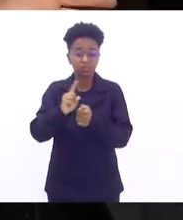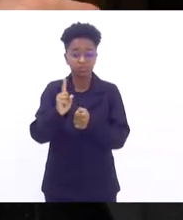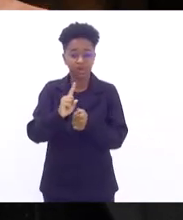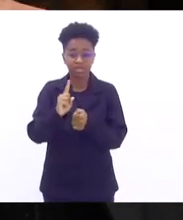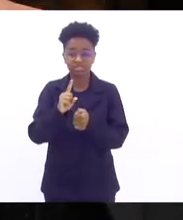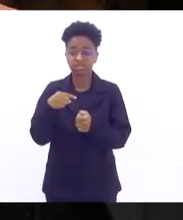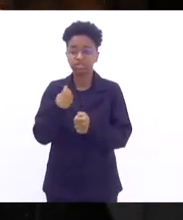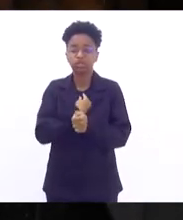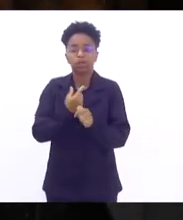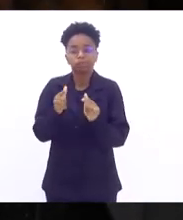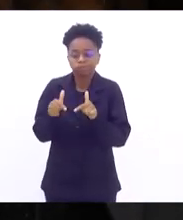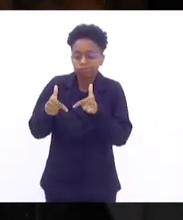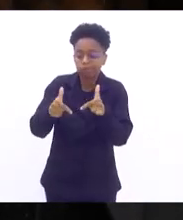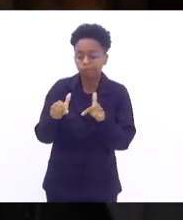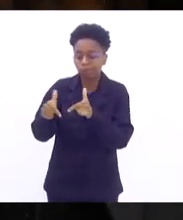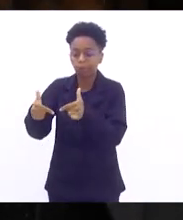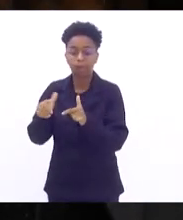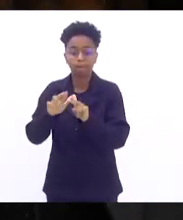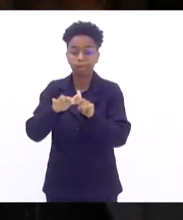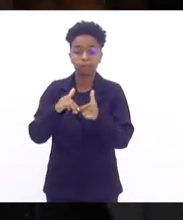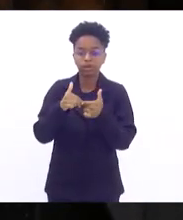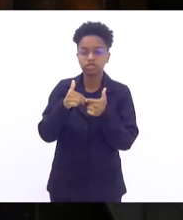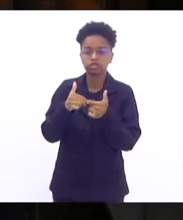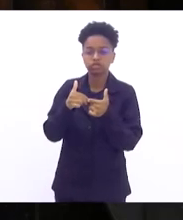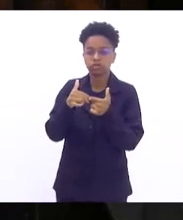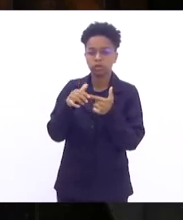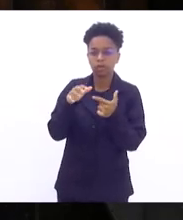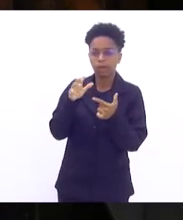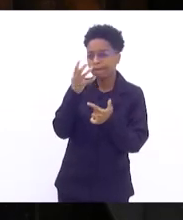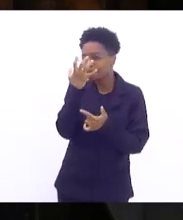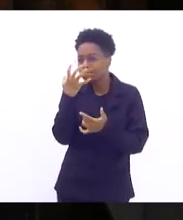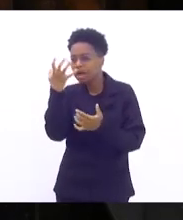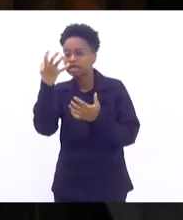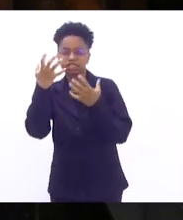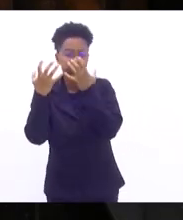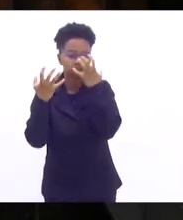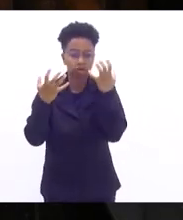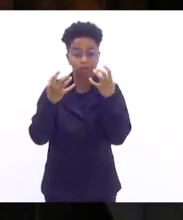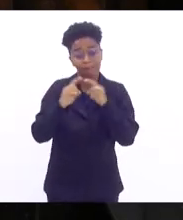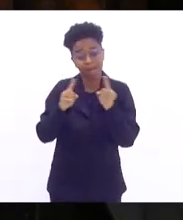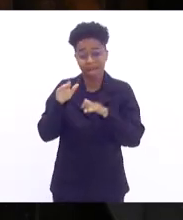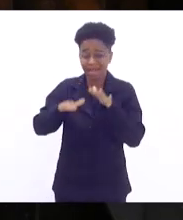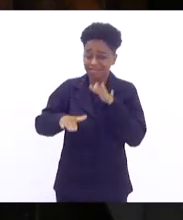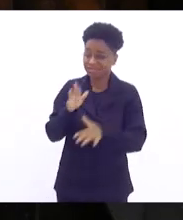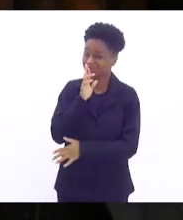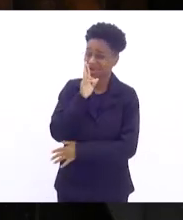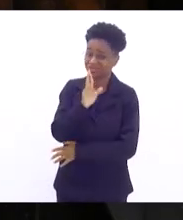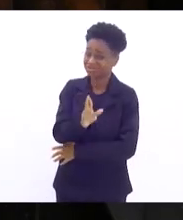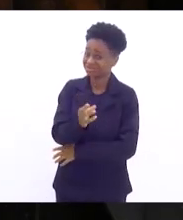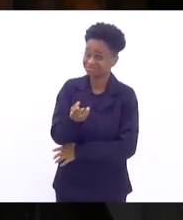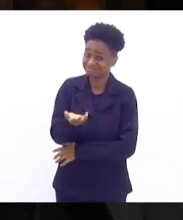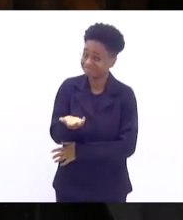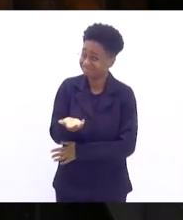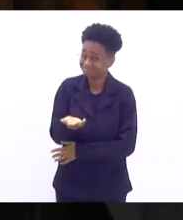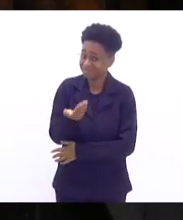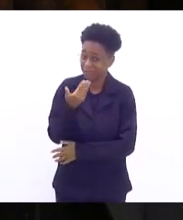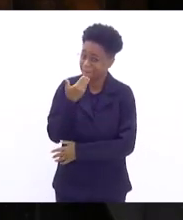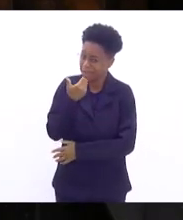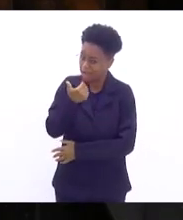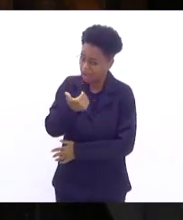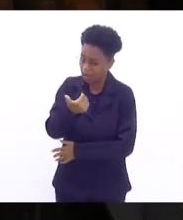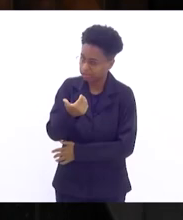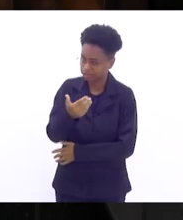paixões e movido pelas paixões, nem sempre os resultados são os melhores